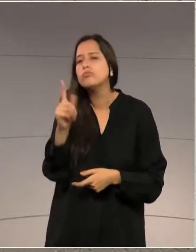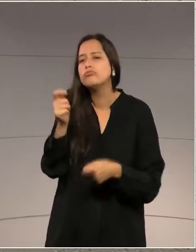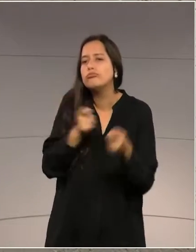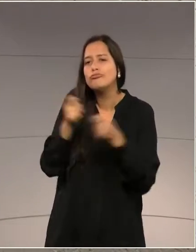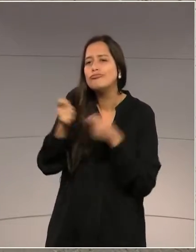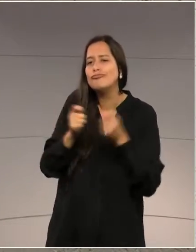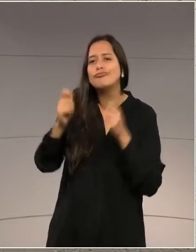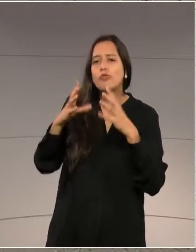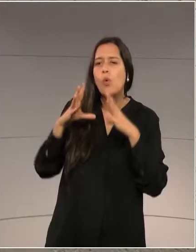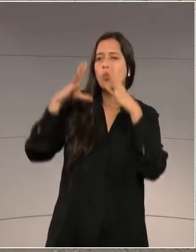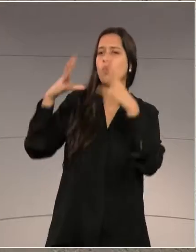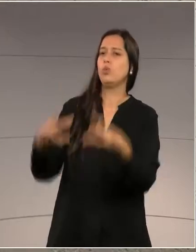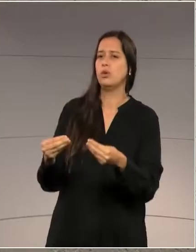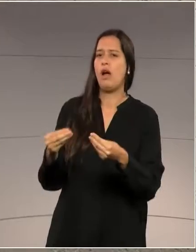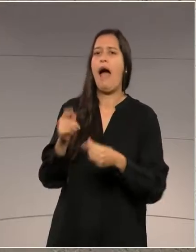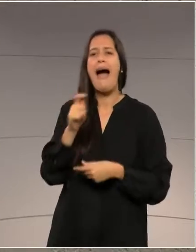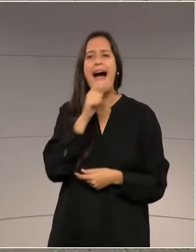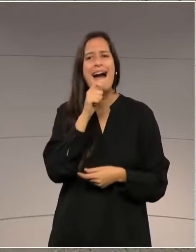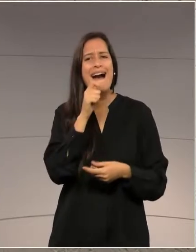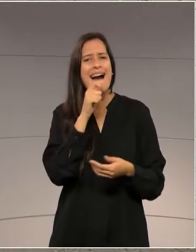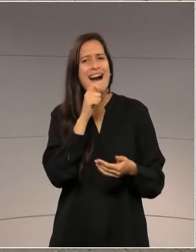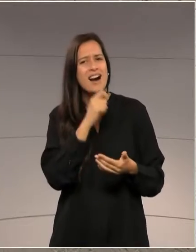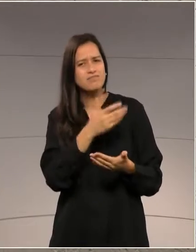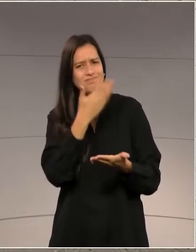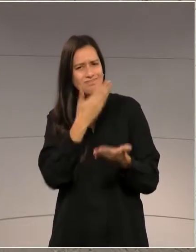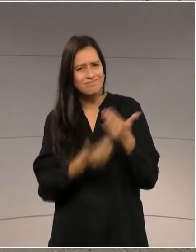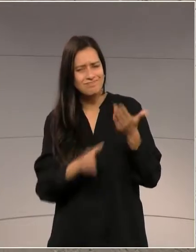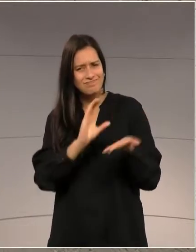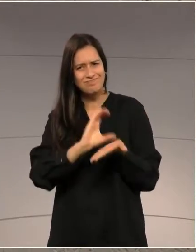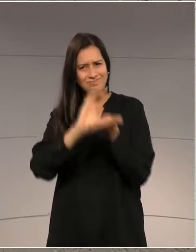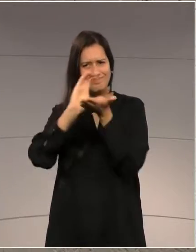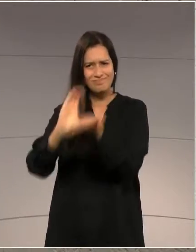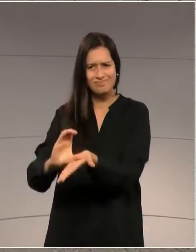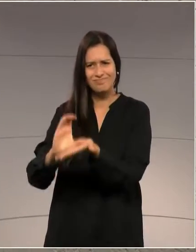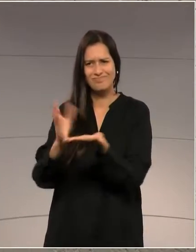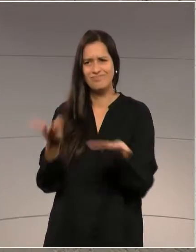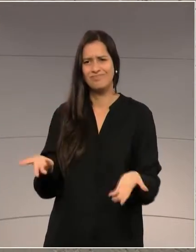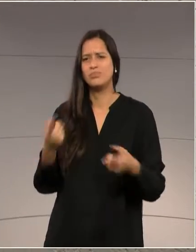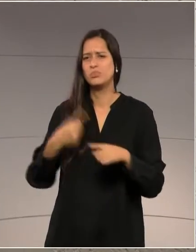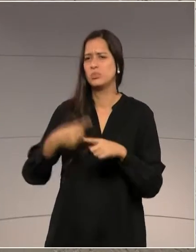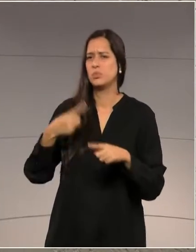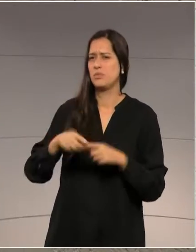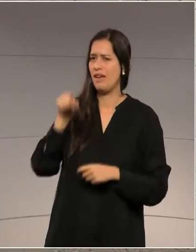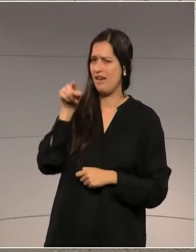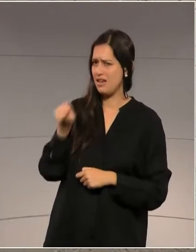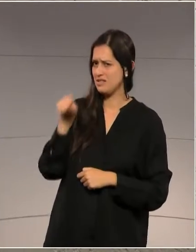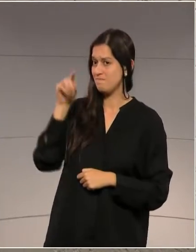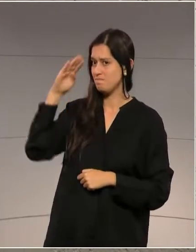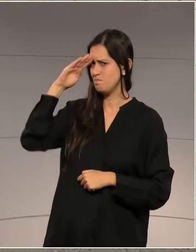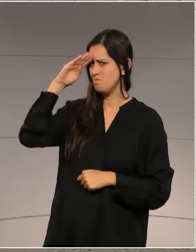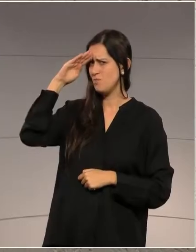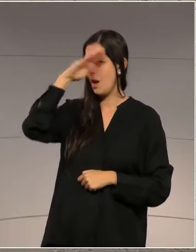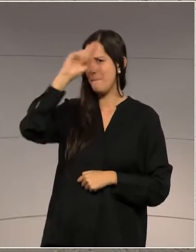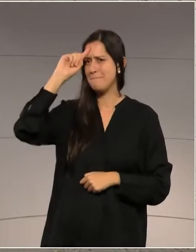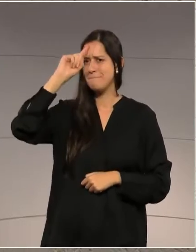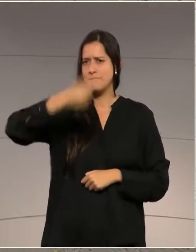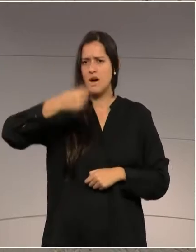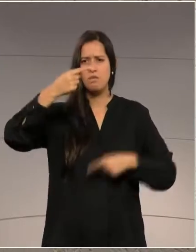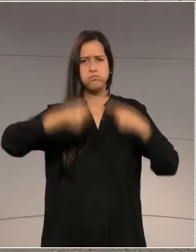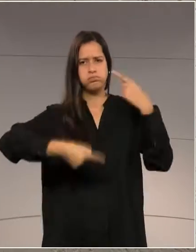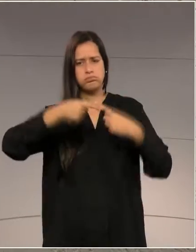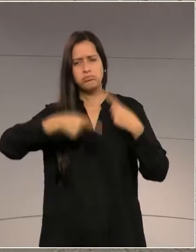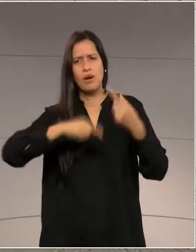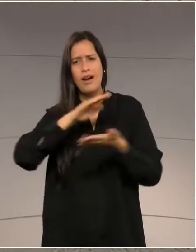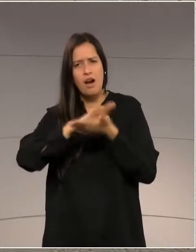por conta de uma medida feita sem discussão e que eu tenho certeza e espero que o Parlamento Federal